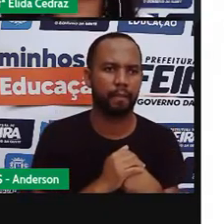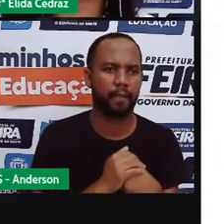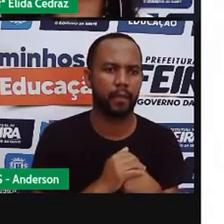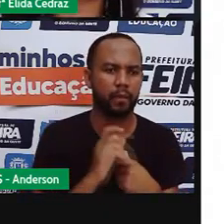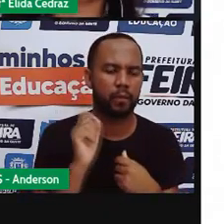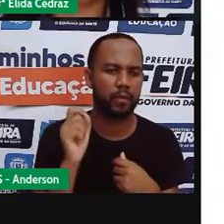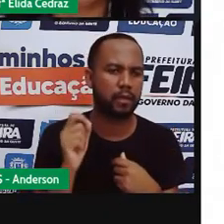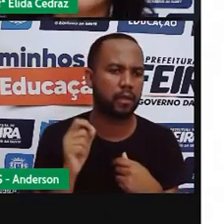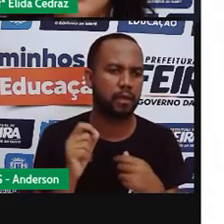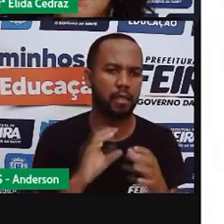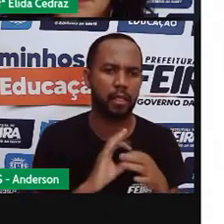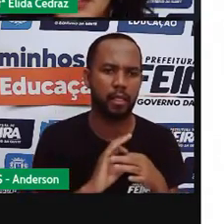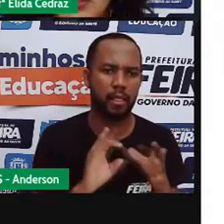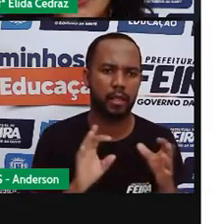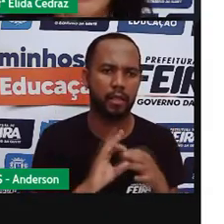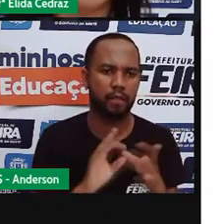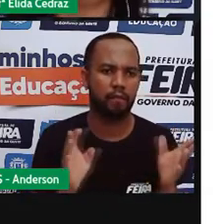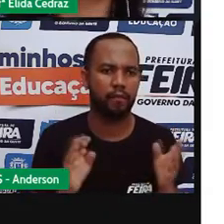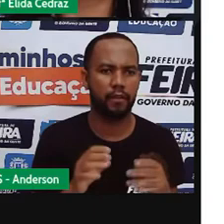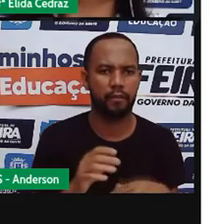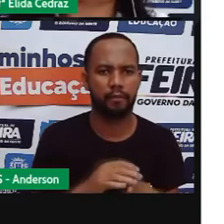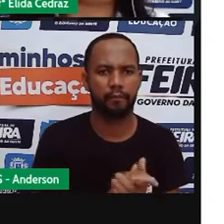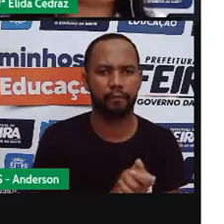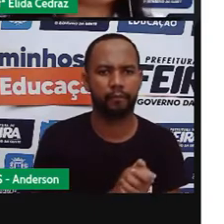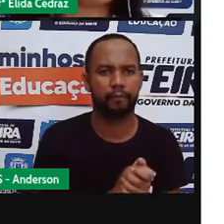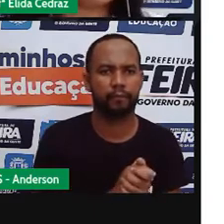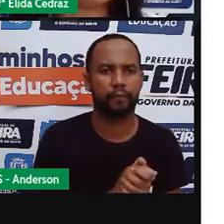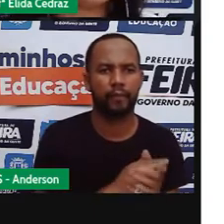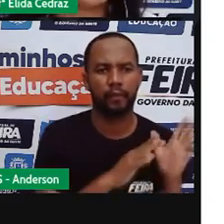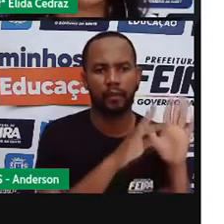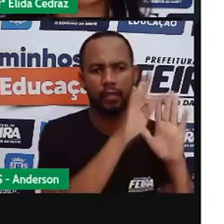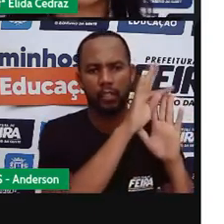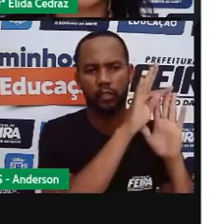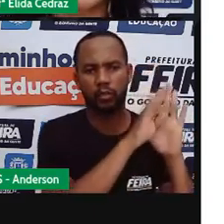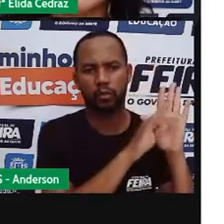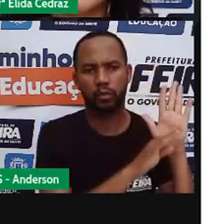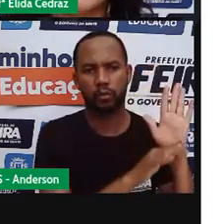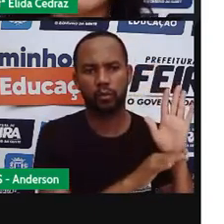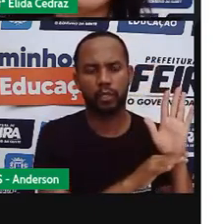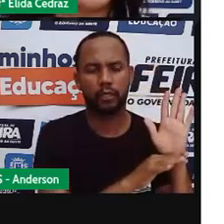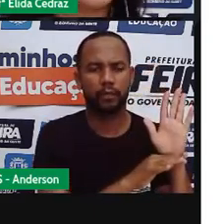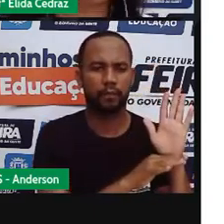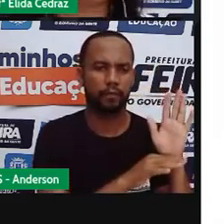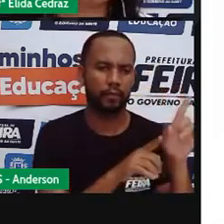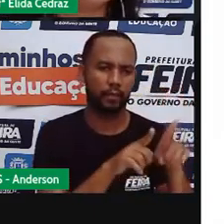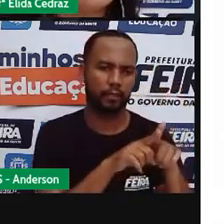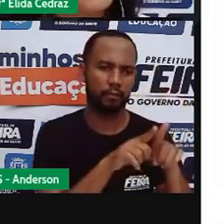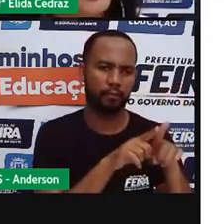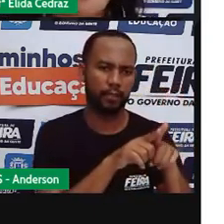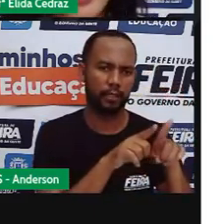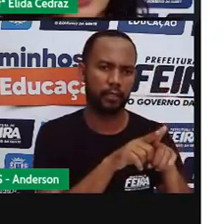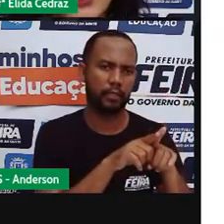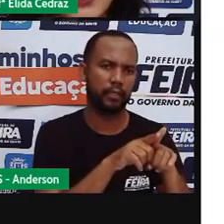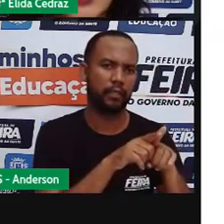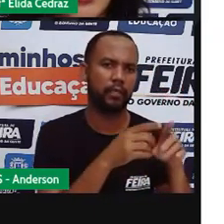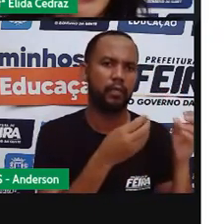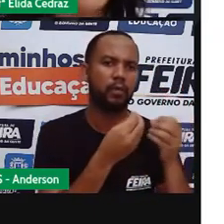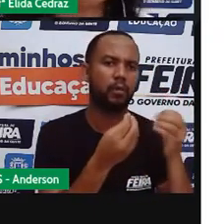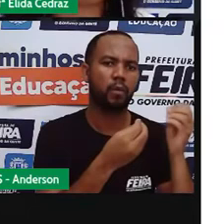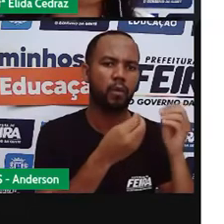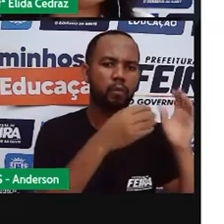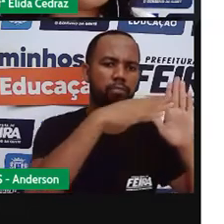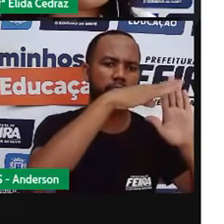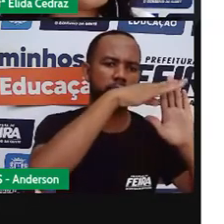imparcial e impessoal. A estrutura do texto jornalístico tem título que é obrigatório,